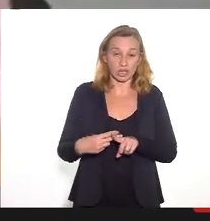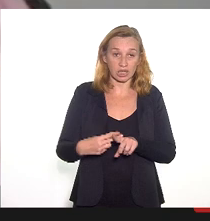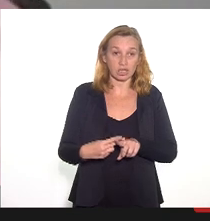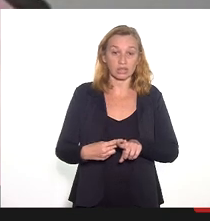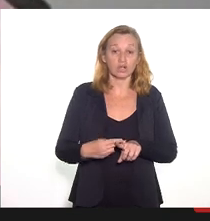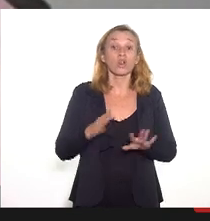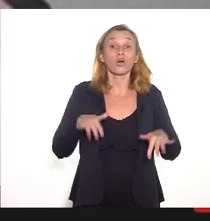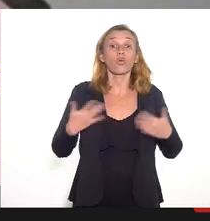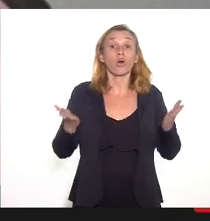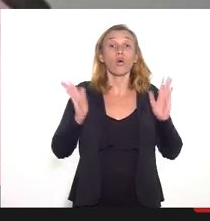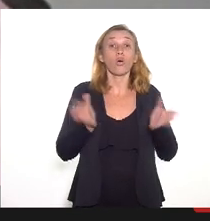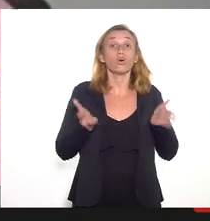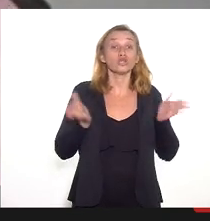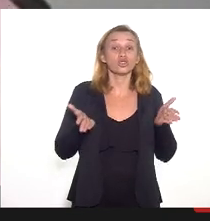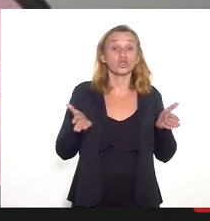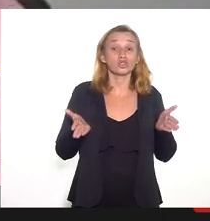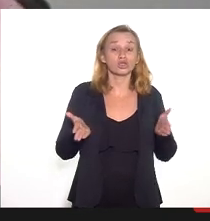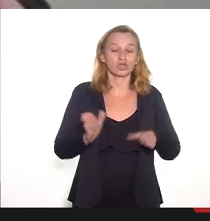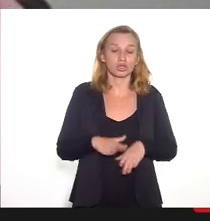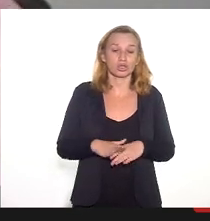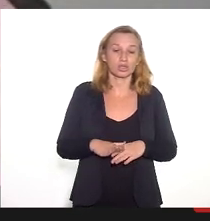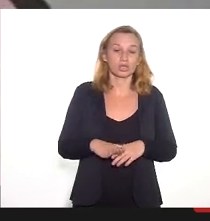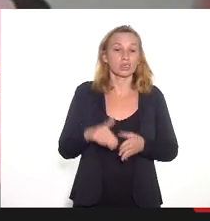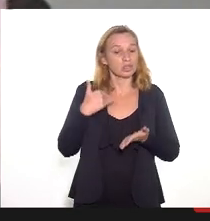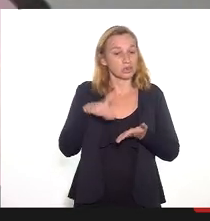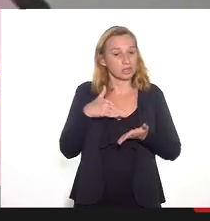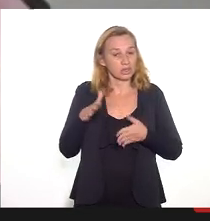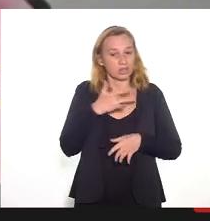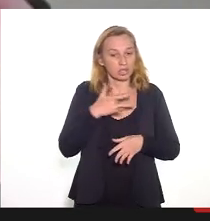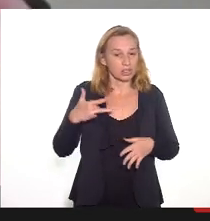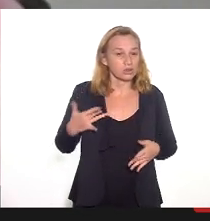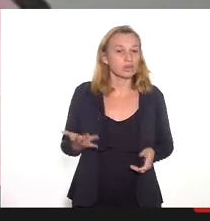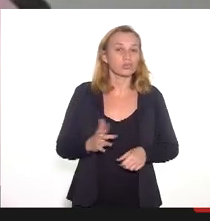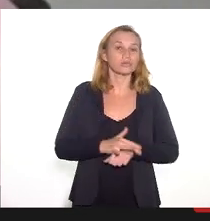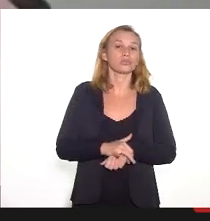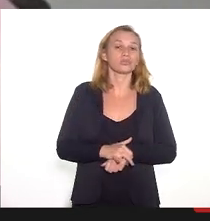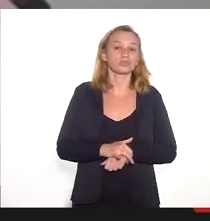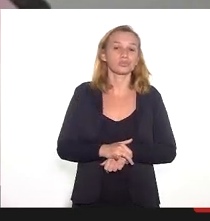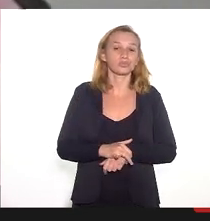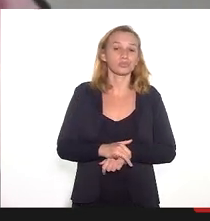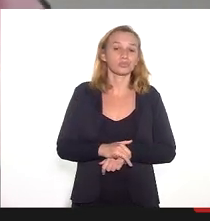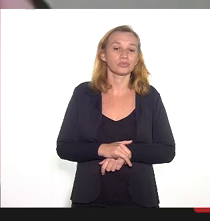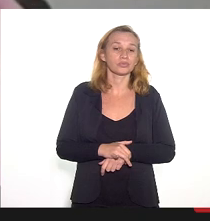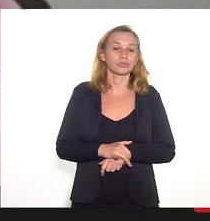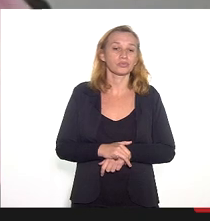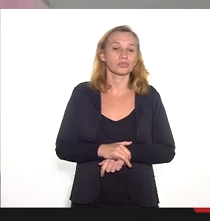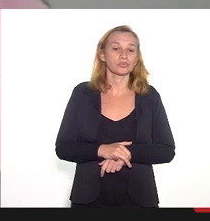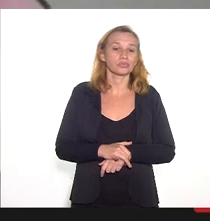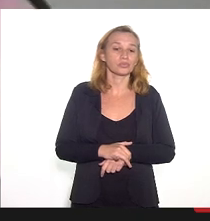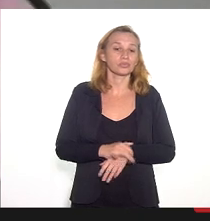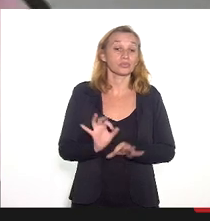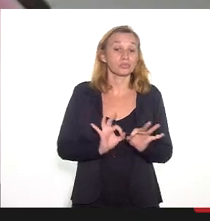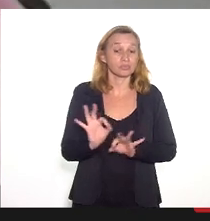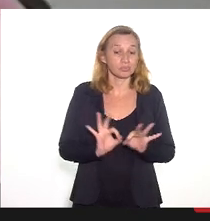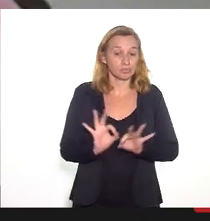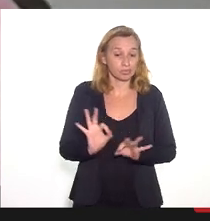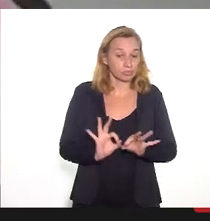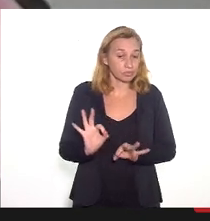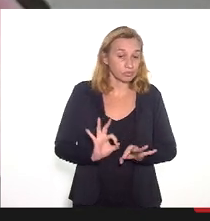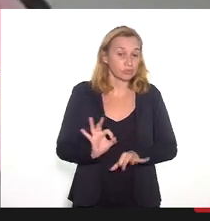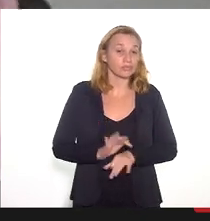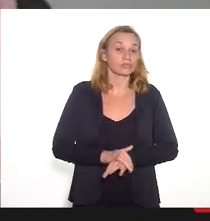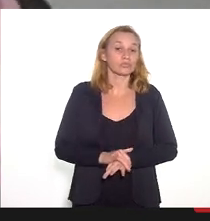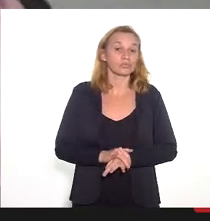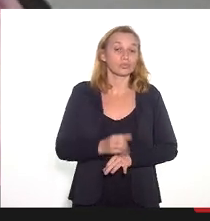hoje por parte da secretária de Saúde, do próprio secretário, a programação, se existe um planejamento